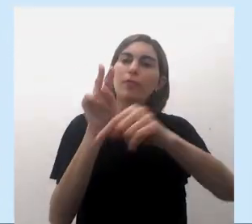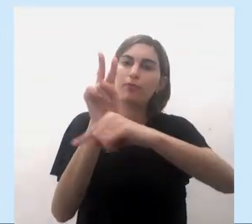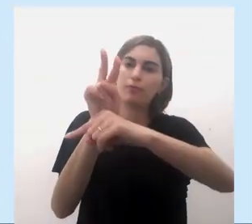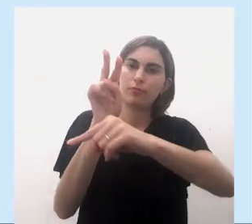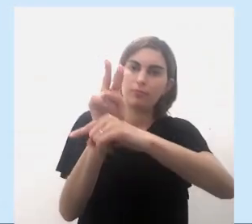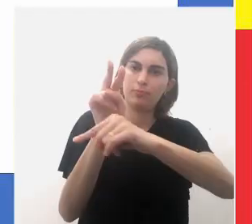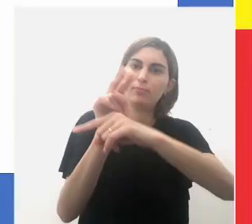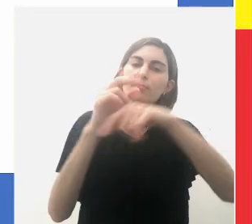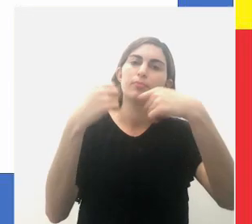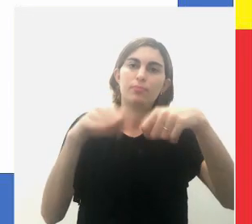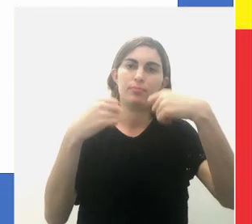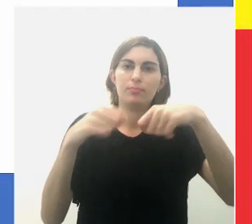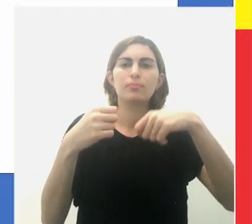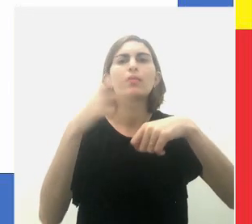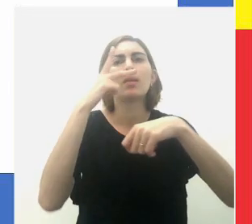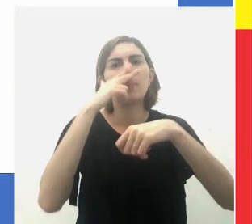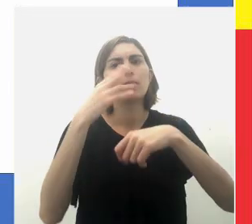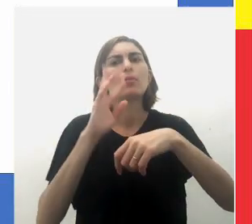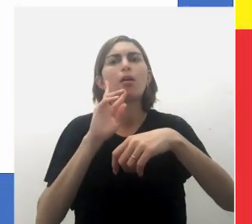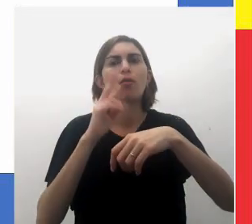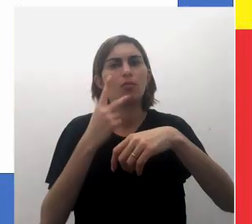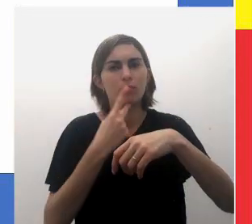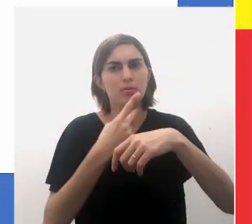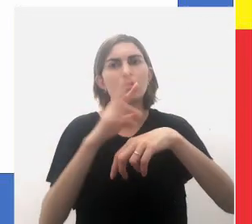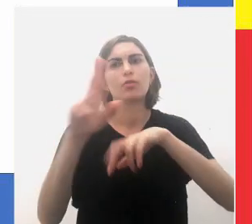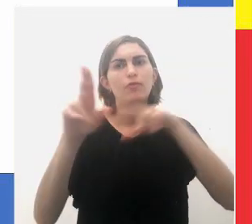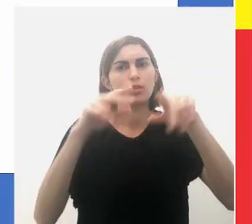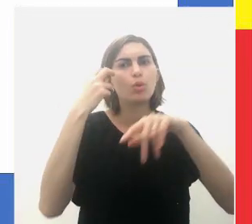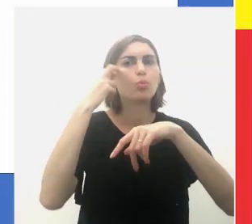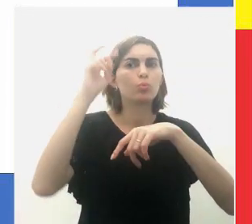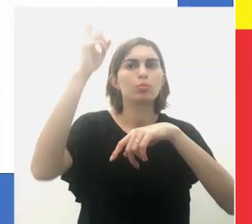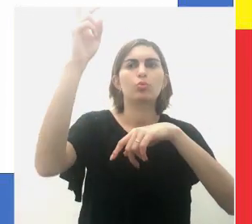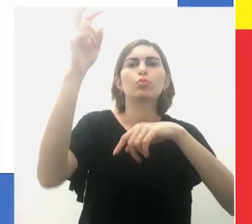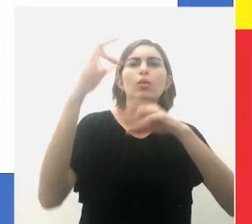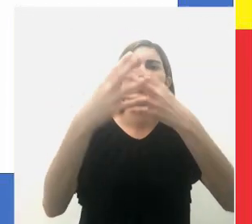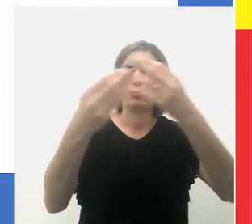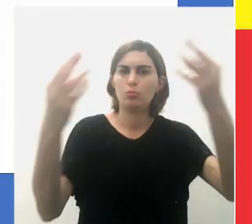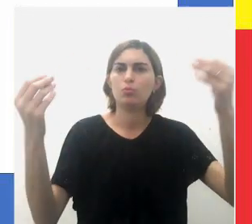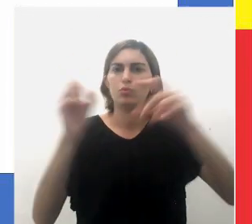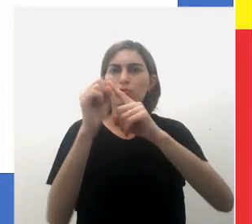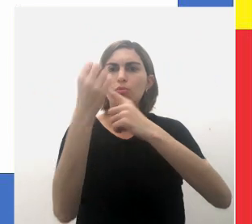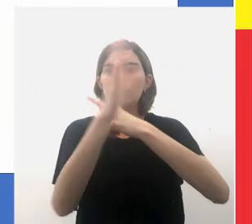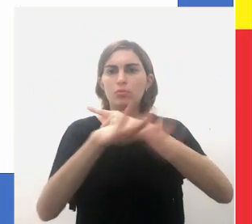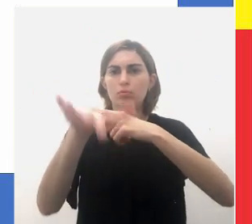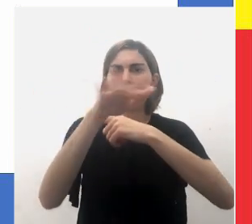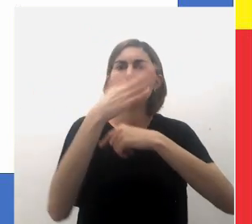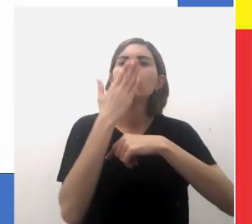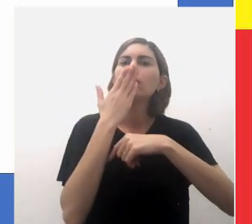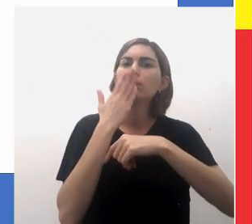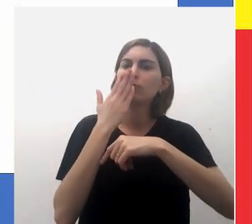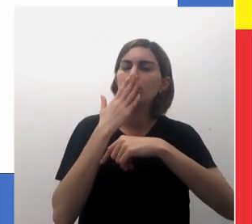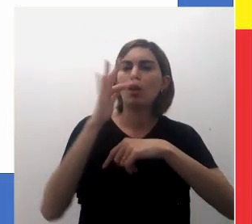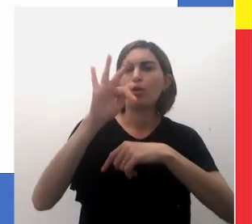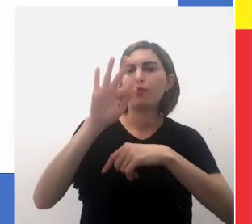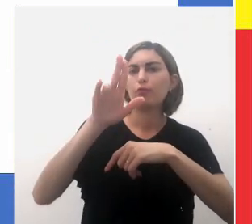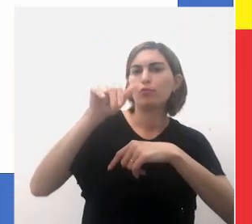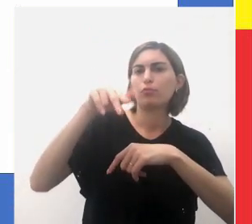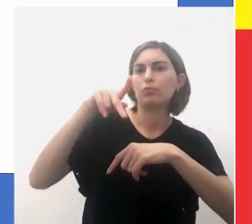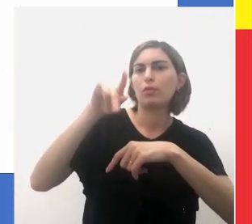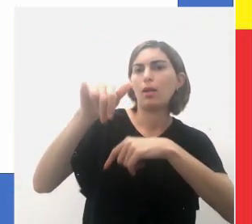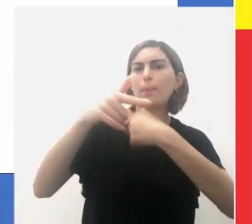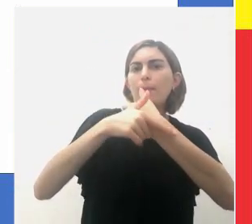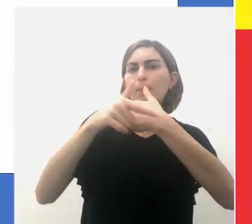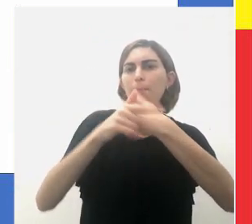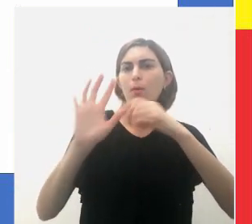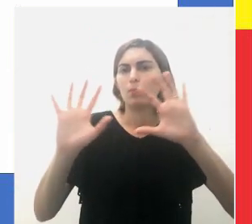-los. Mesmo reconhecendo a diversidade cultural entre muitas sociedades indígenas, a FUNAI tem o